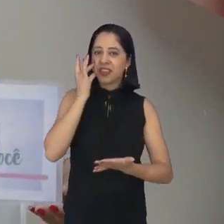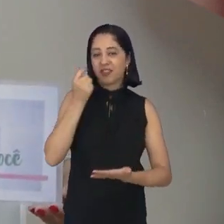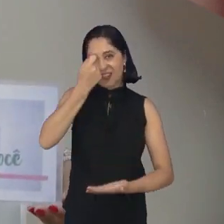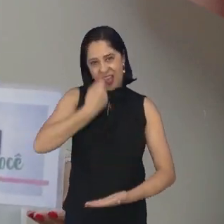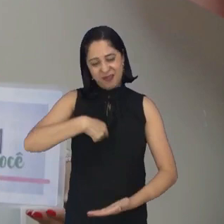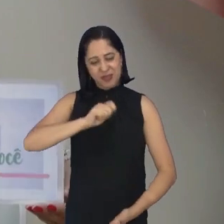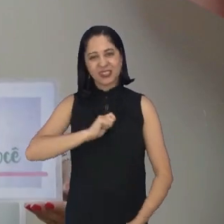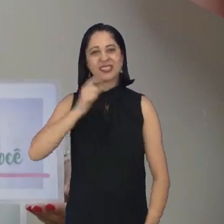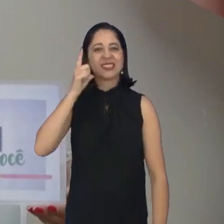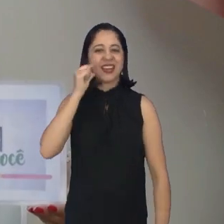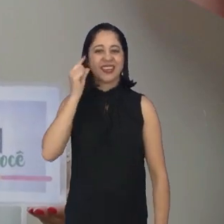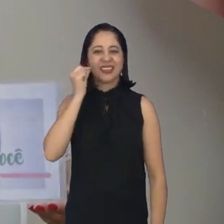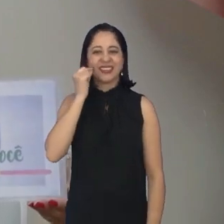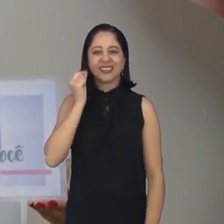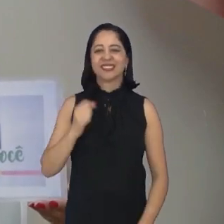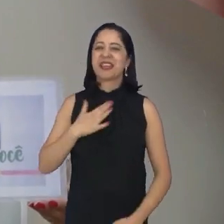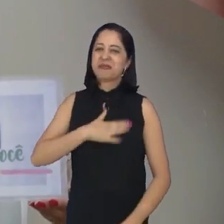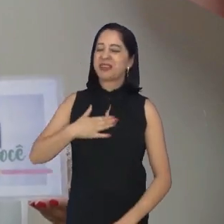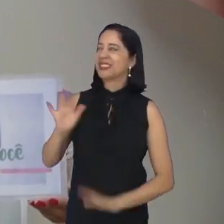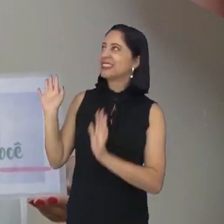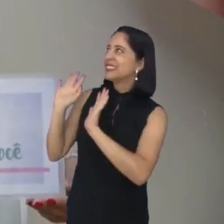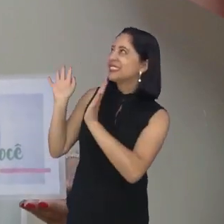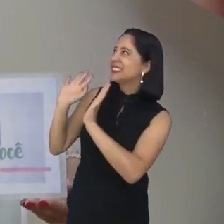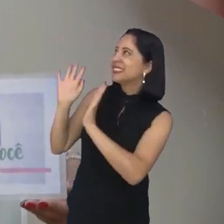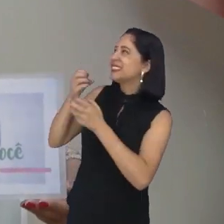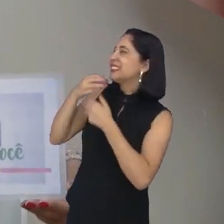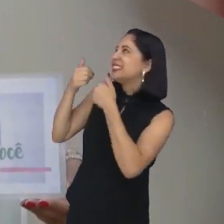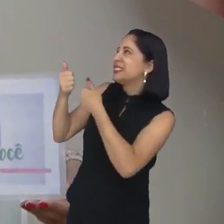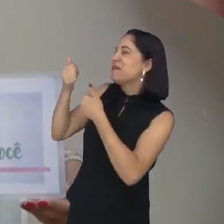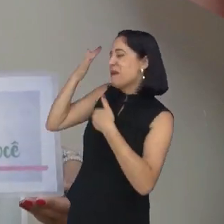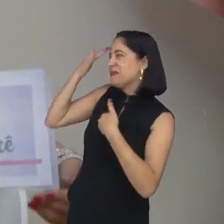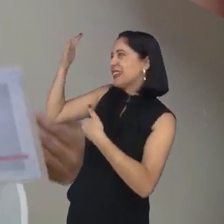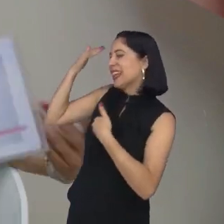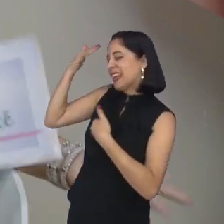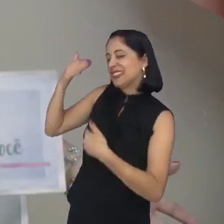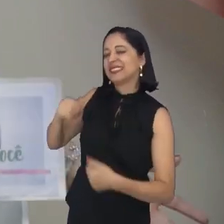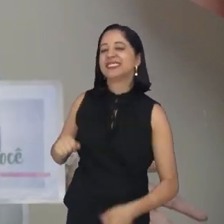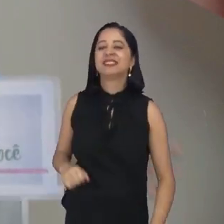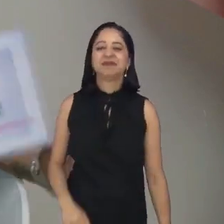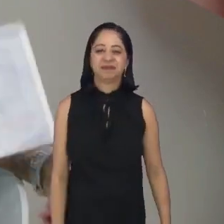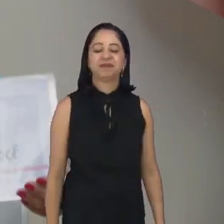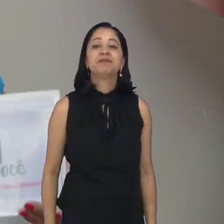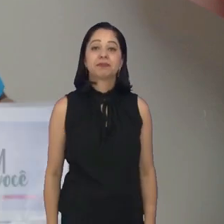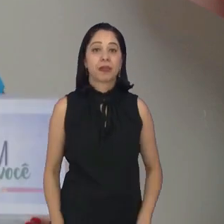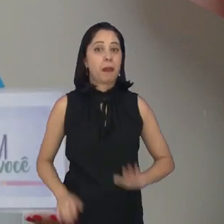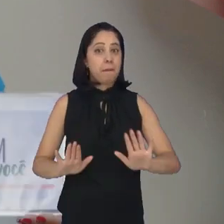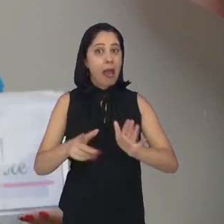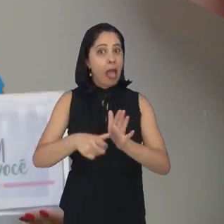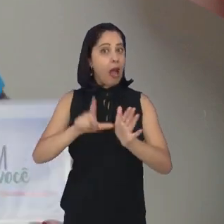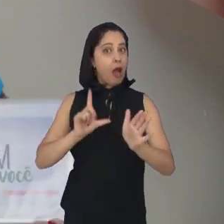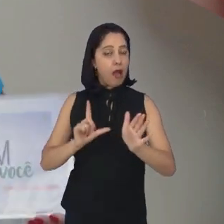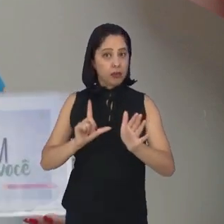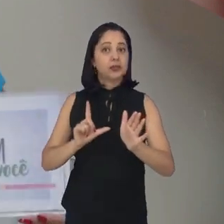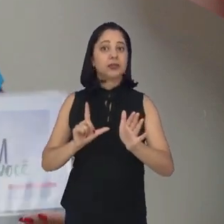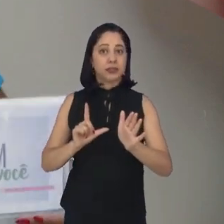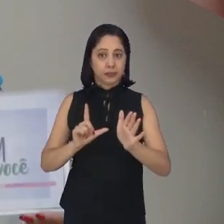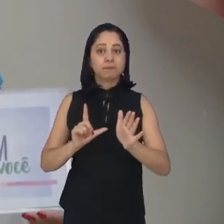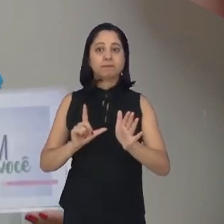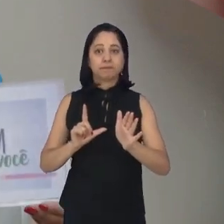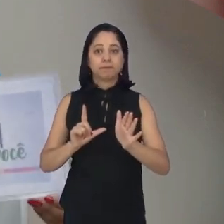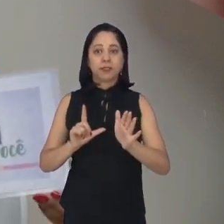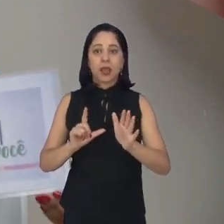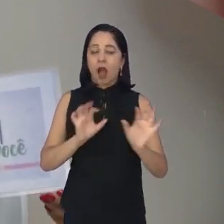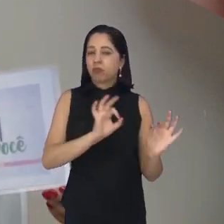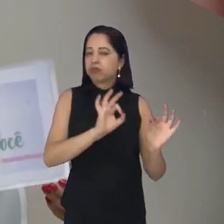Furtado. Então, Ana, que prazer receber você em mais esse De Bem. Bom, só que antes da gente continuar a conversa aqui no estúdio, vamos